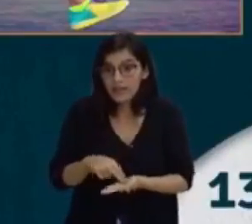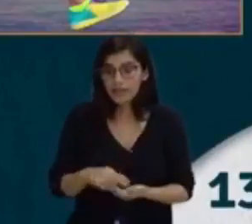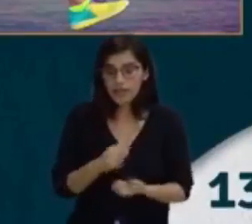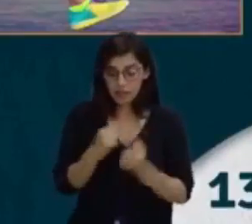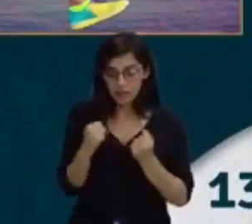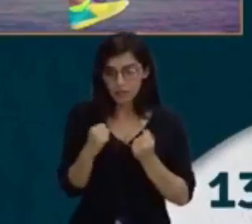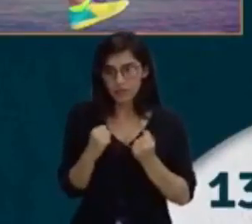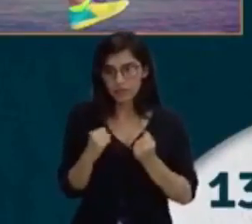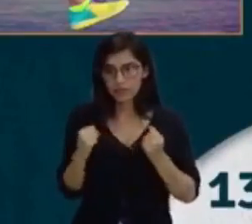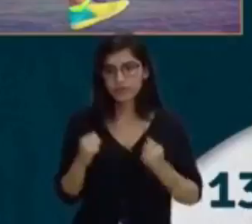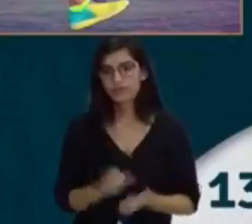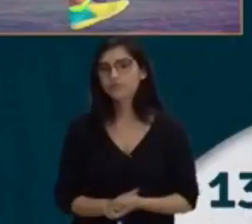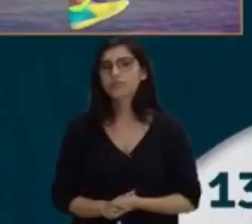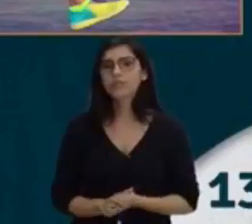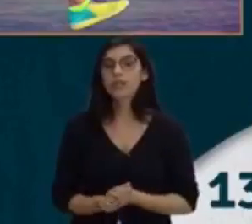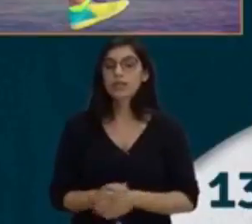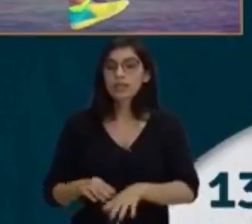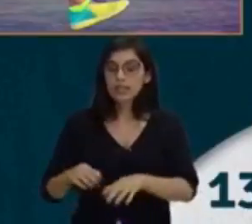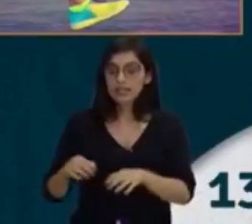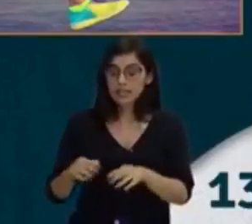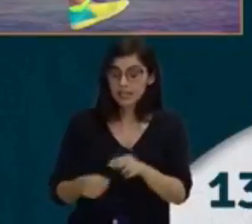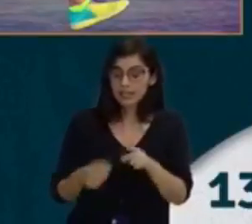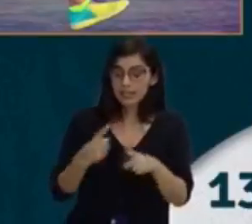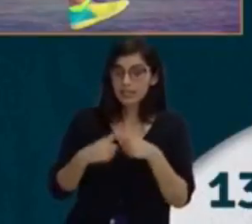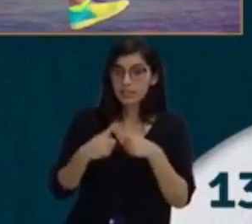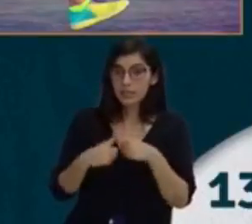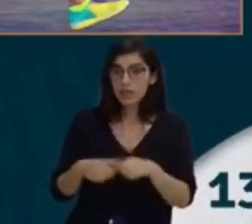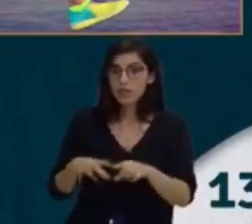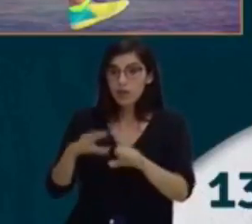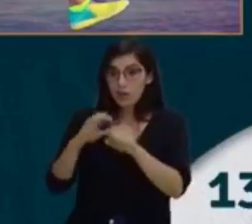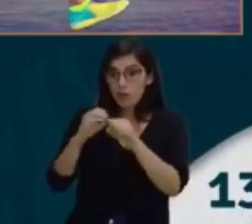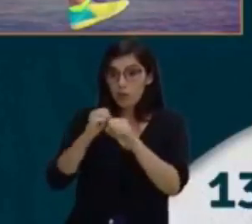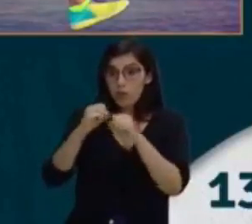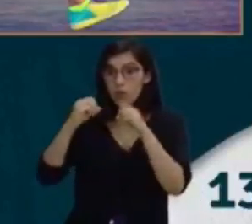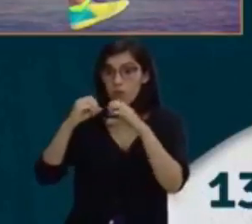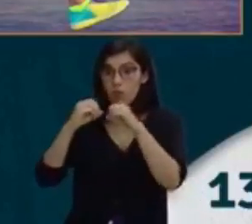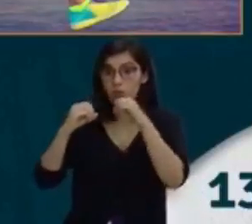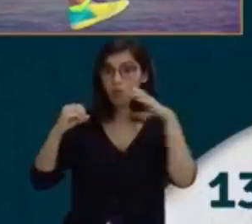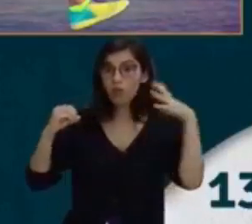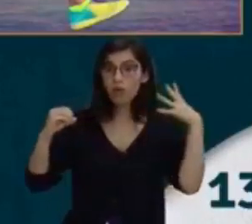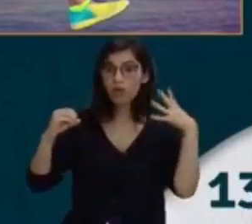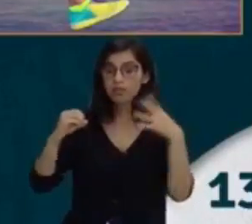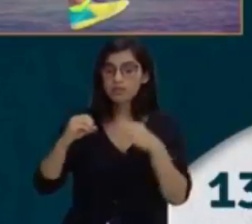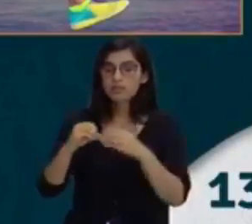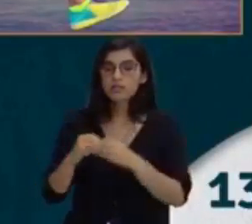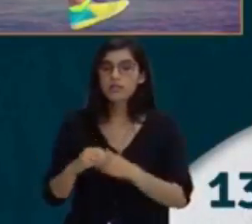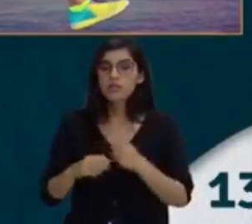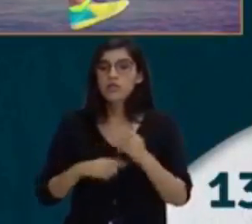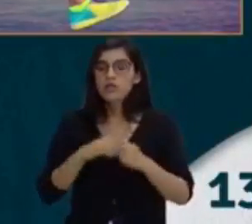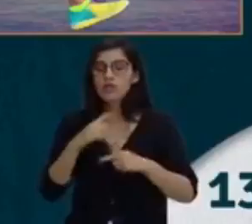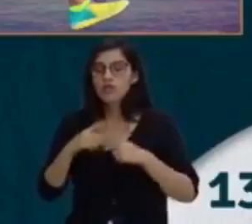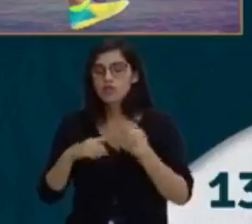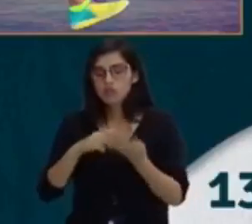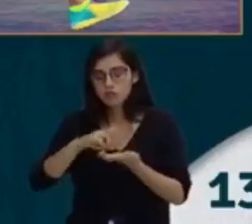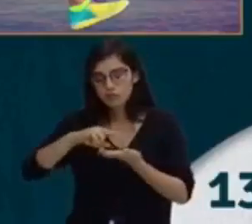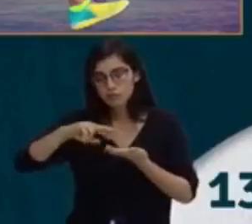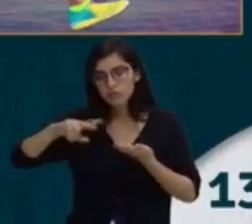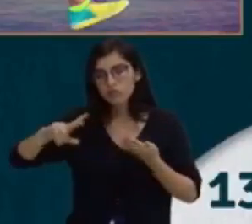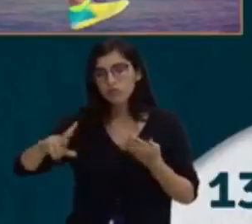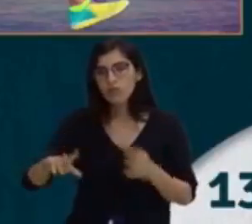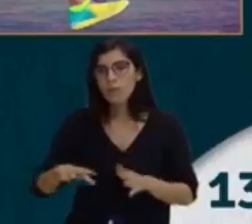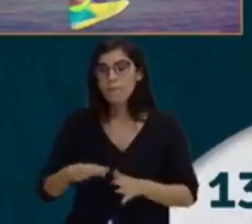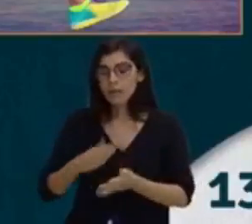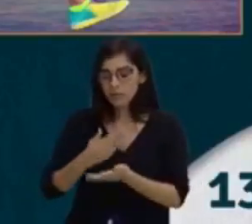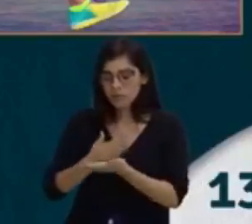Utiliza oxigênio e nutrientes mais complexos para continuar um bom desempenho